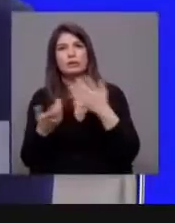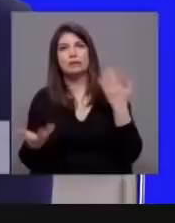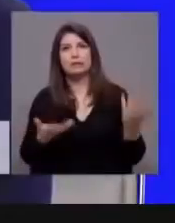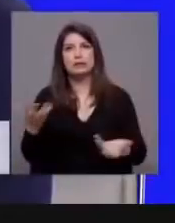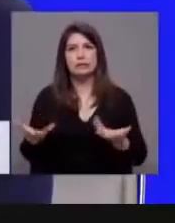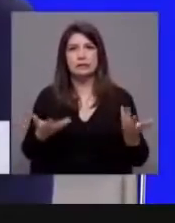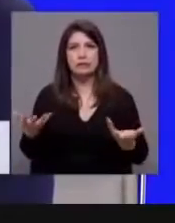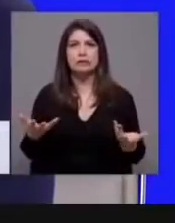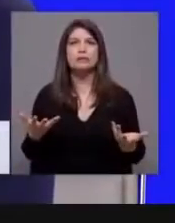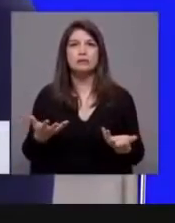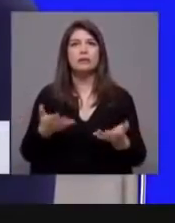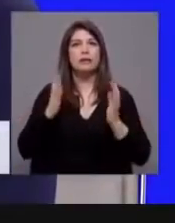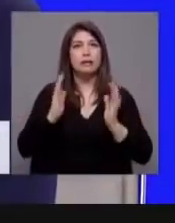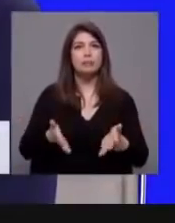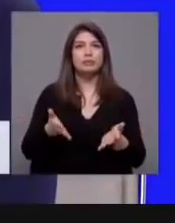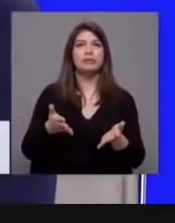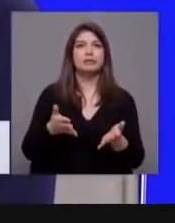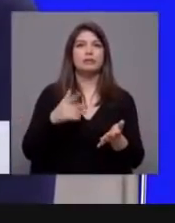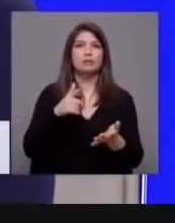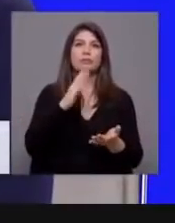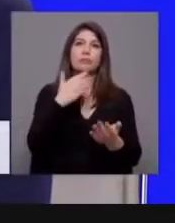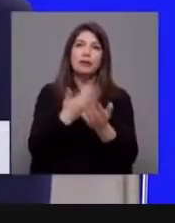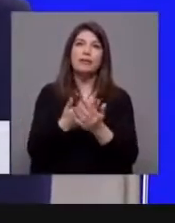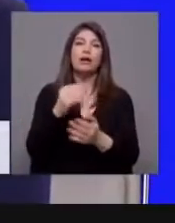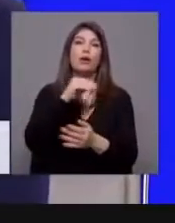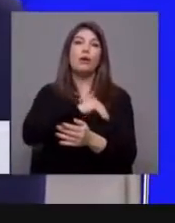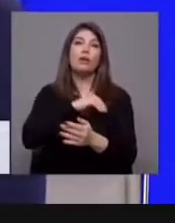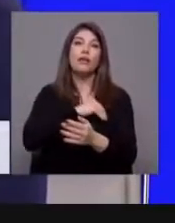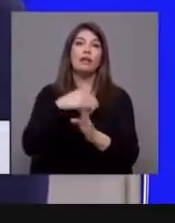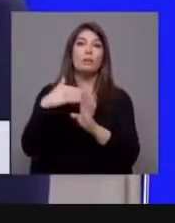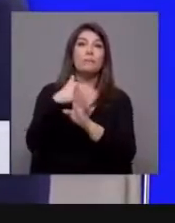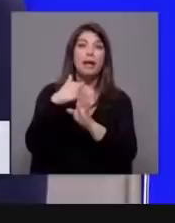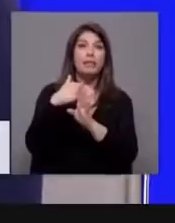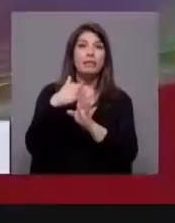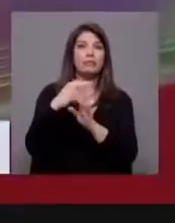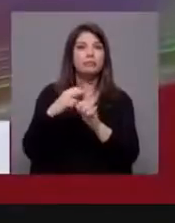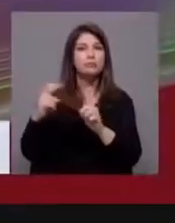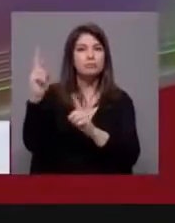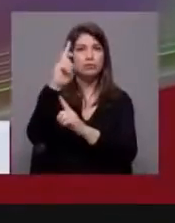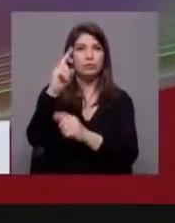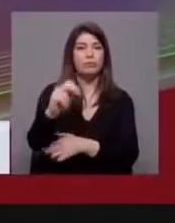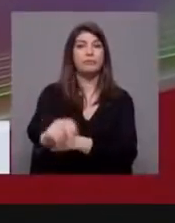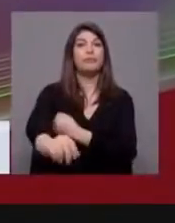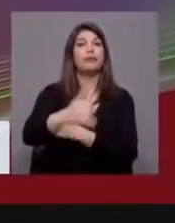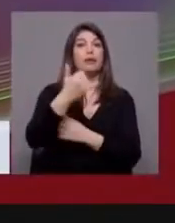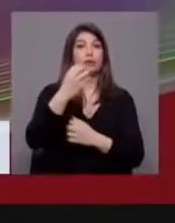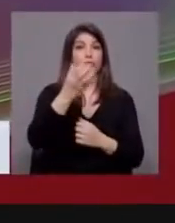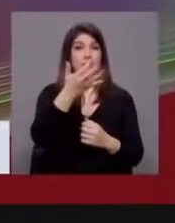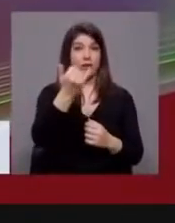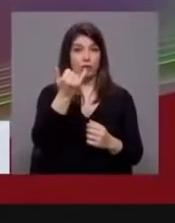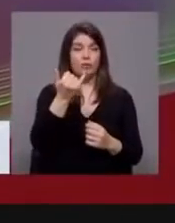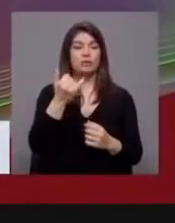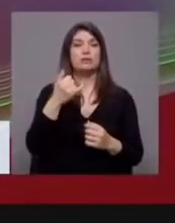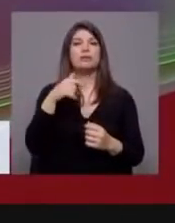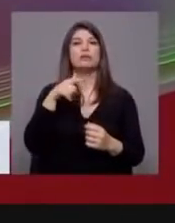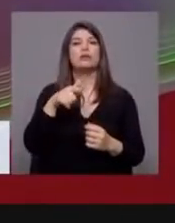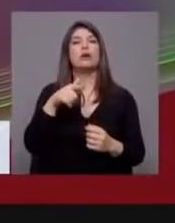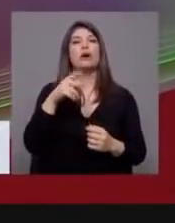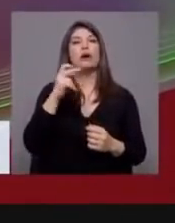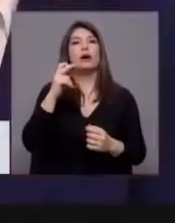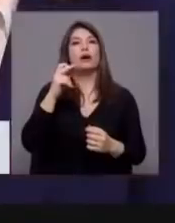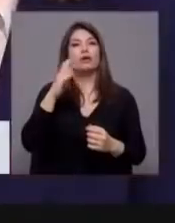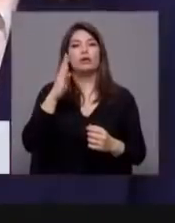laboral, porque é isso que é preciso fazer para que o salário médio possa subir. Em 2012, António José Seguro era líder do Partido